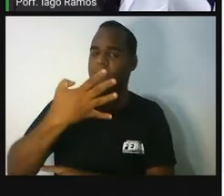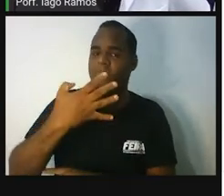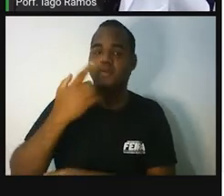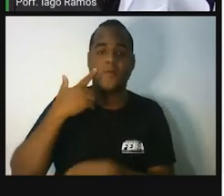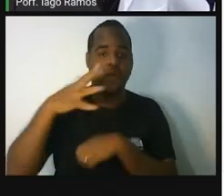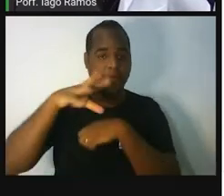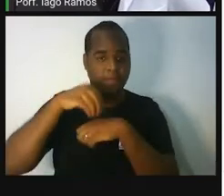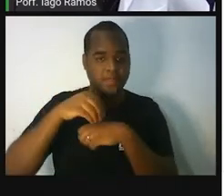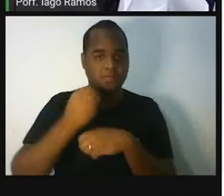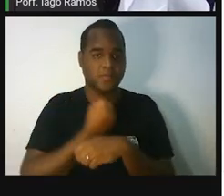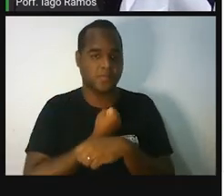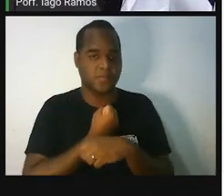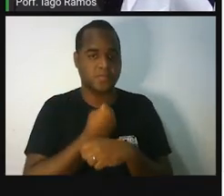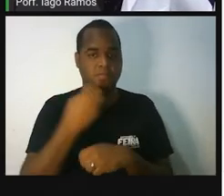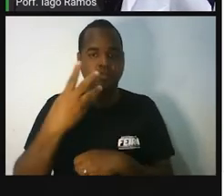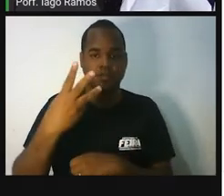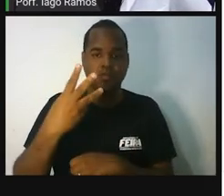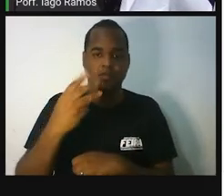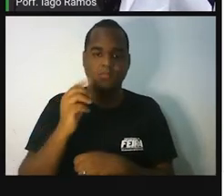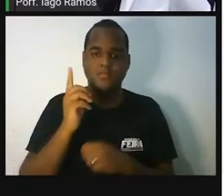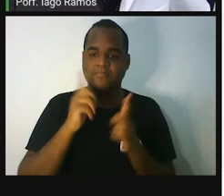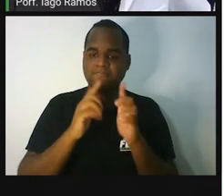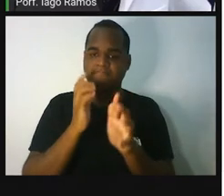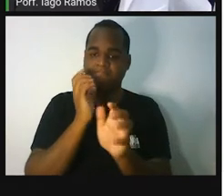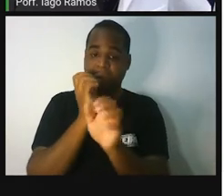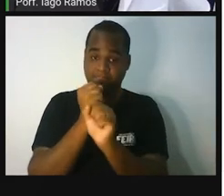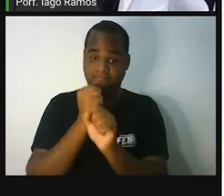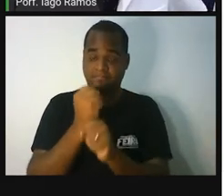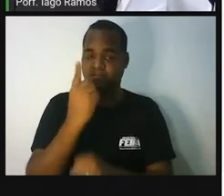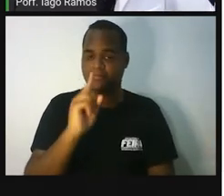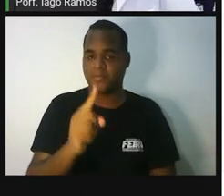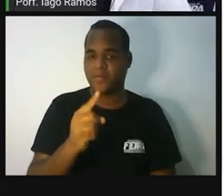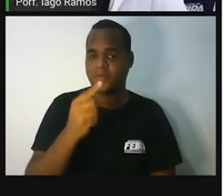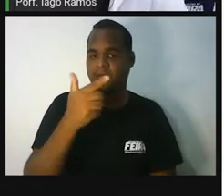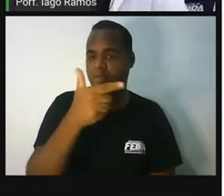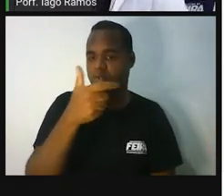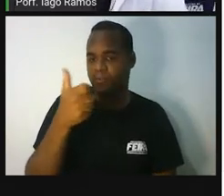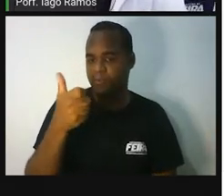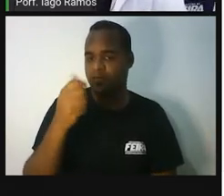número que ela achou no terceiro e vai somar 1.021.